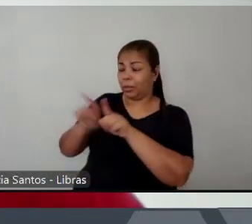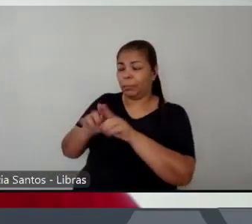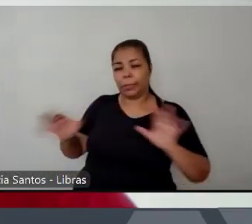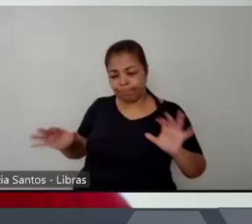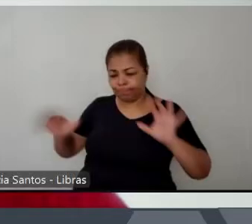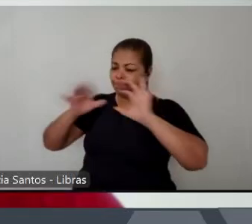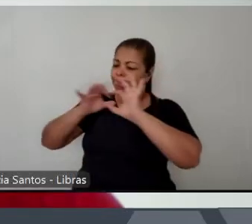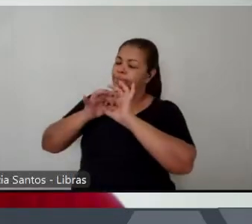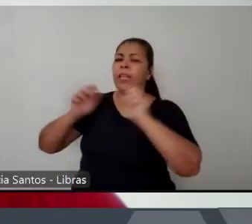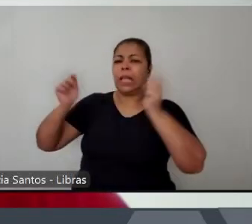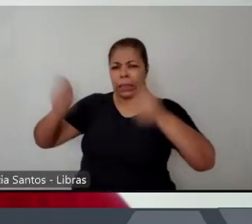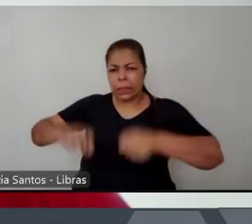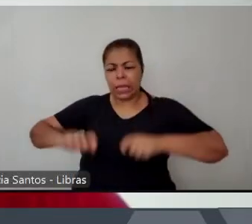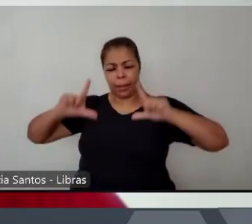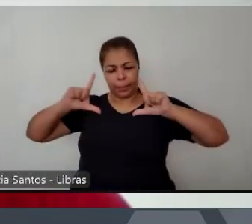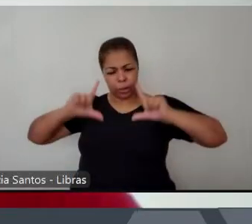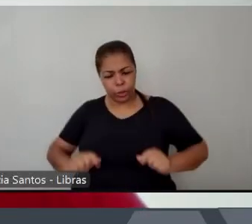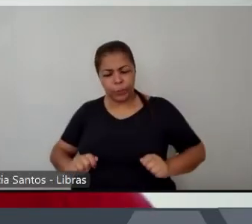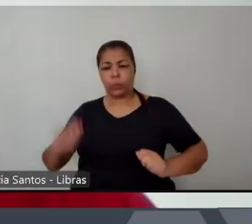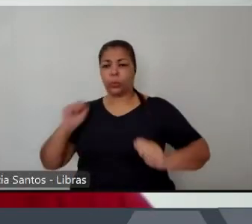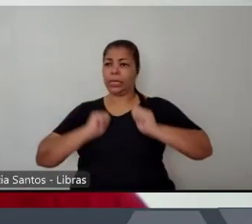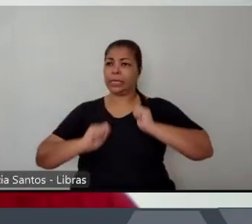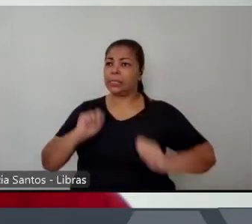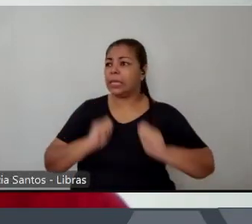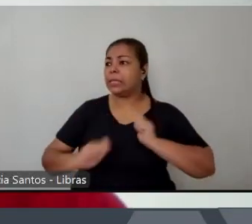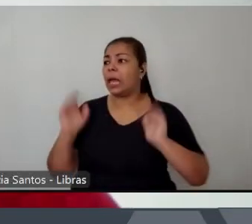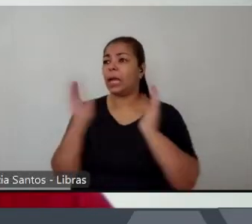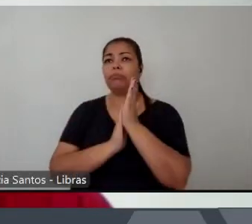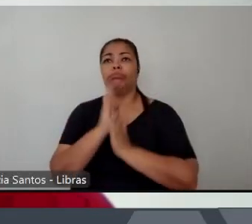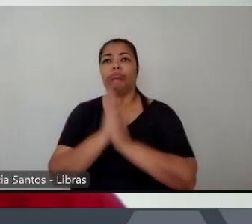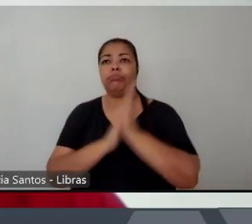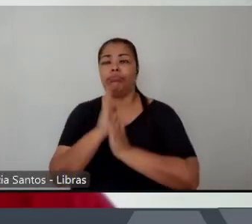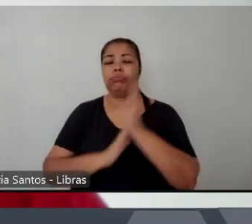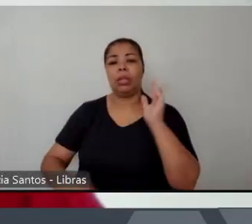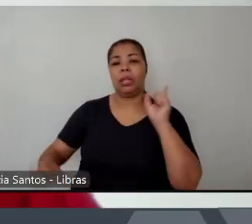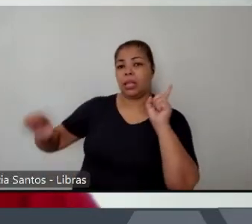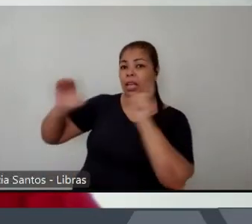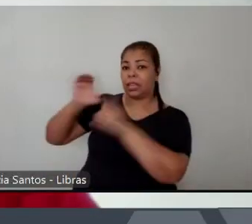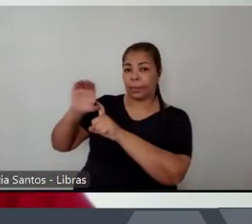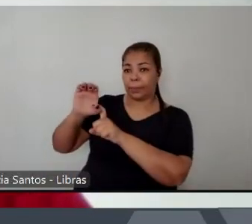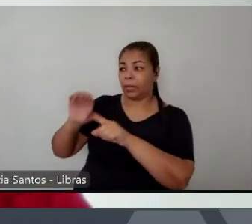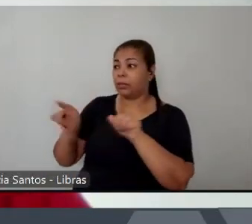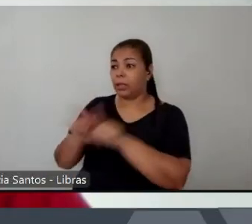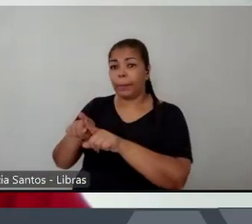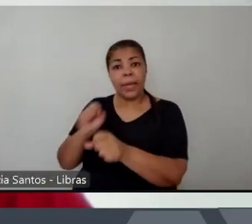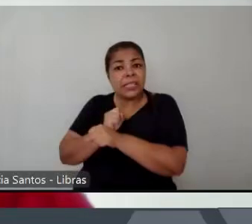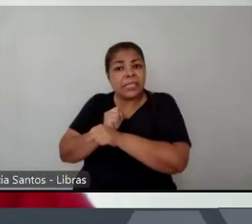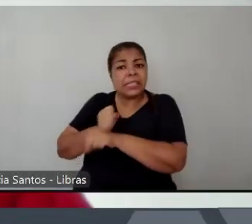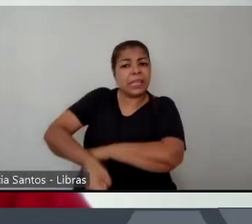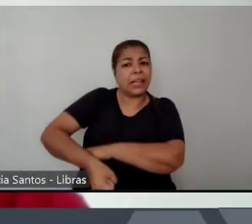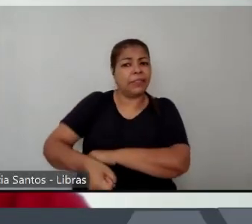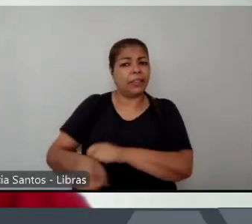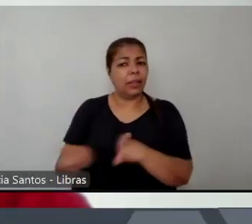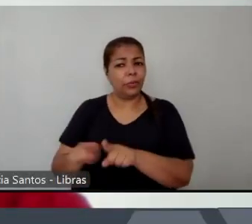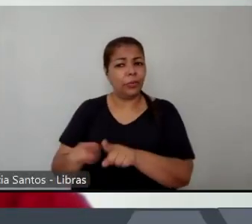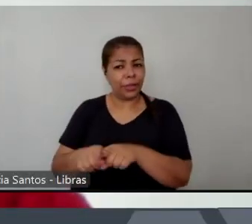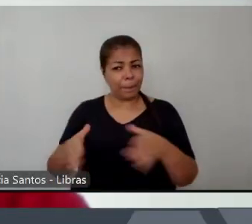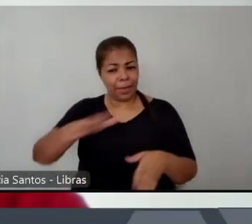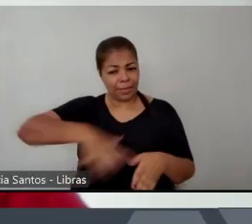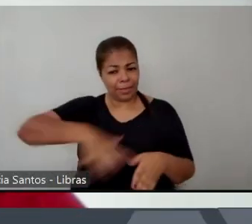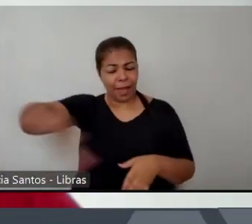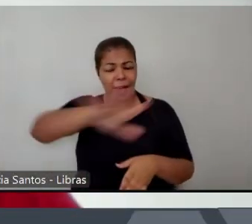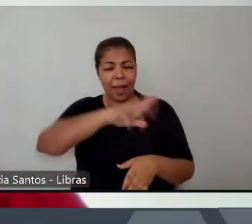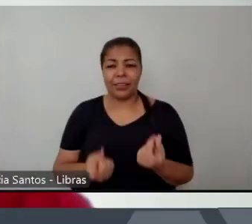ansiedade reduzir essa dependência e essa escravidão né do mercado financeiro